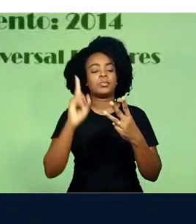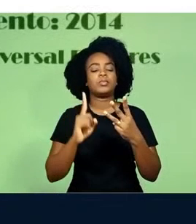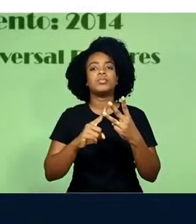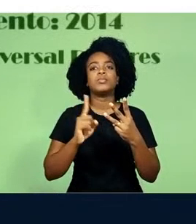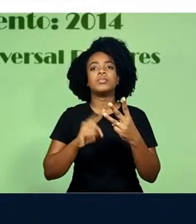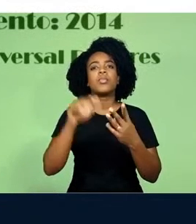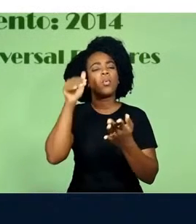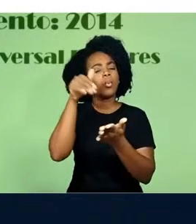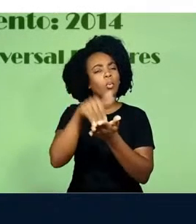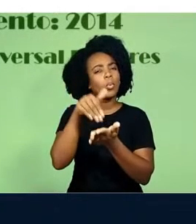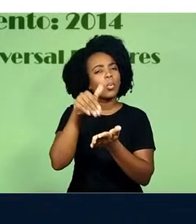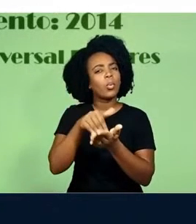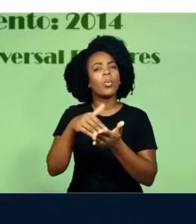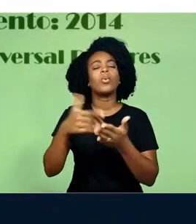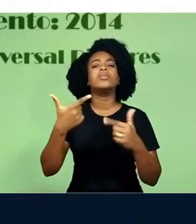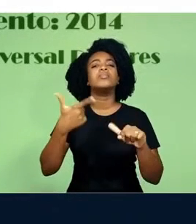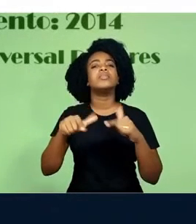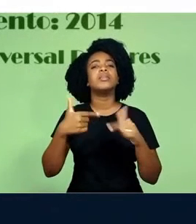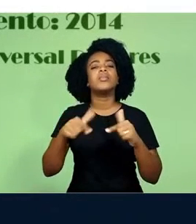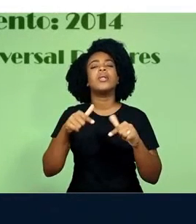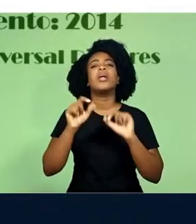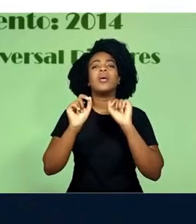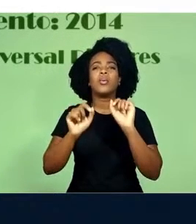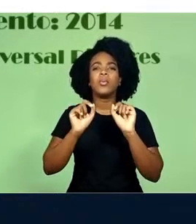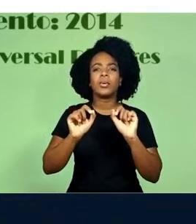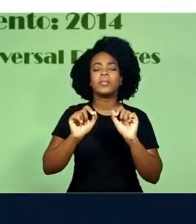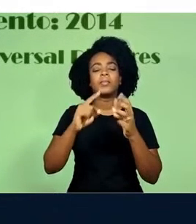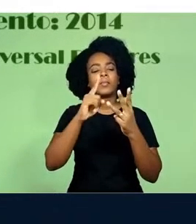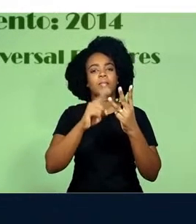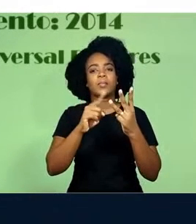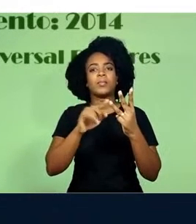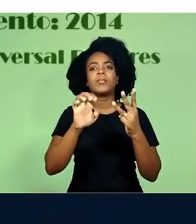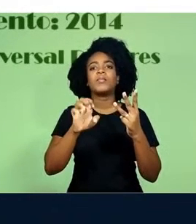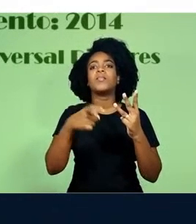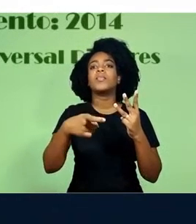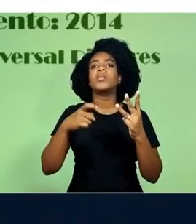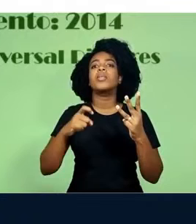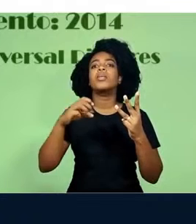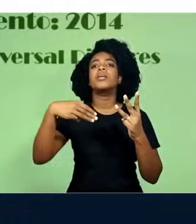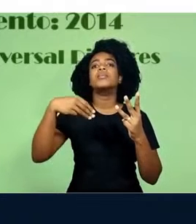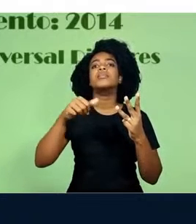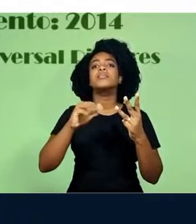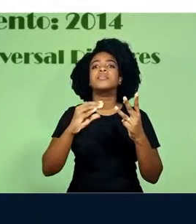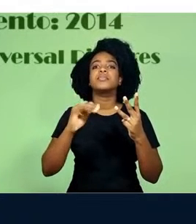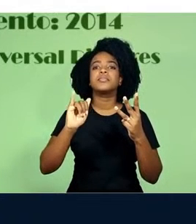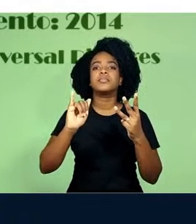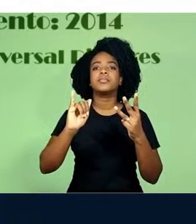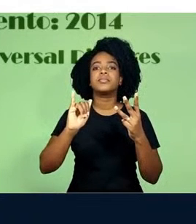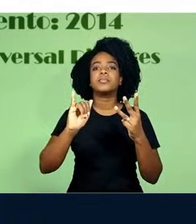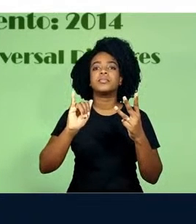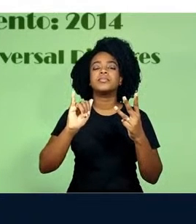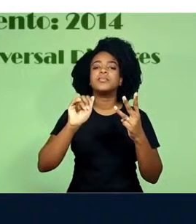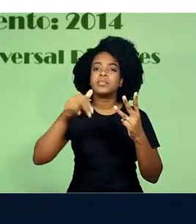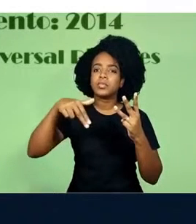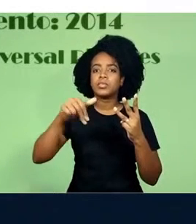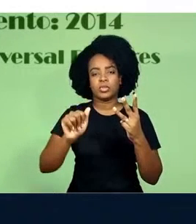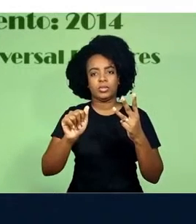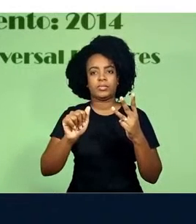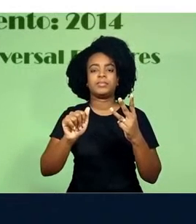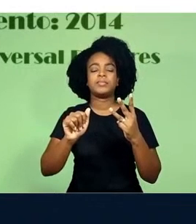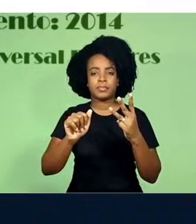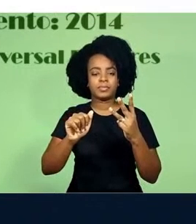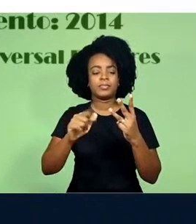O último filme que eu gostaria de trabalhar é It's Machina, direção de Alex Garland, em 2014, um filme mais